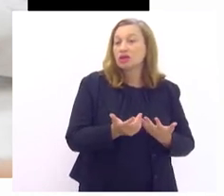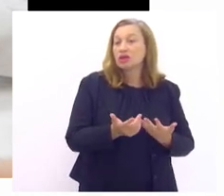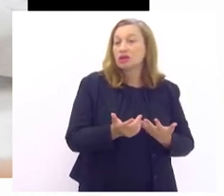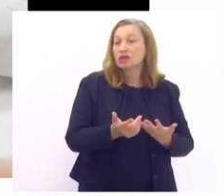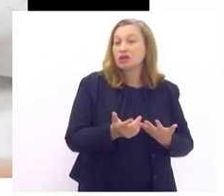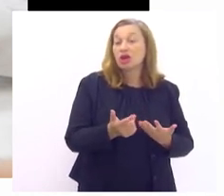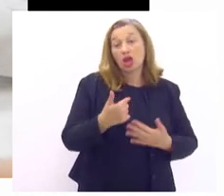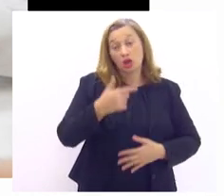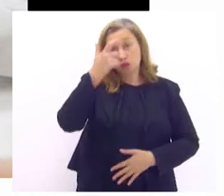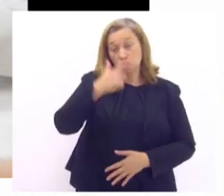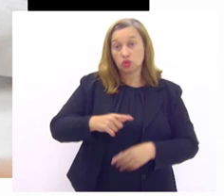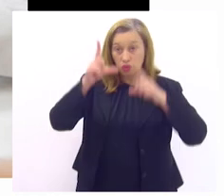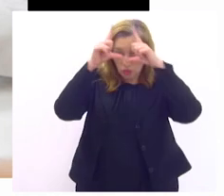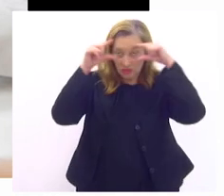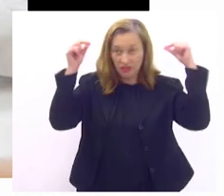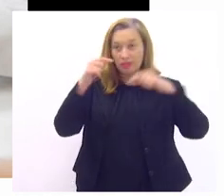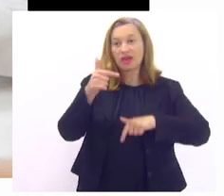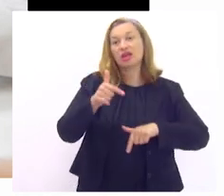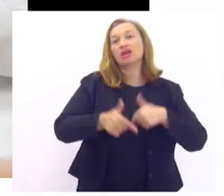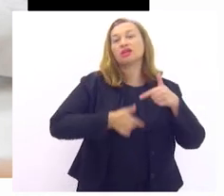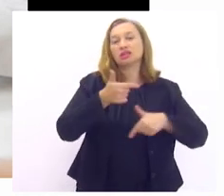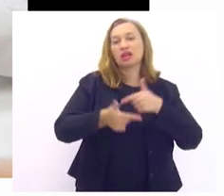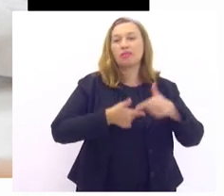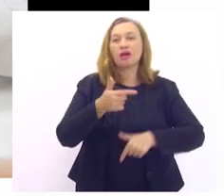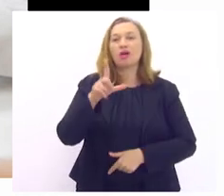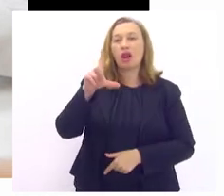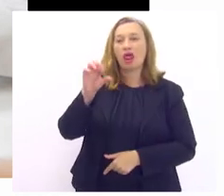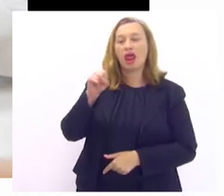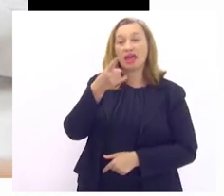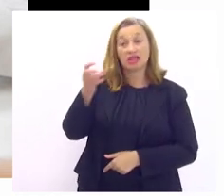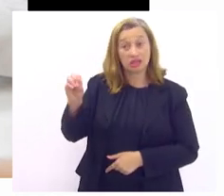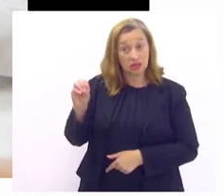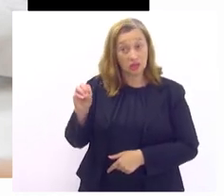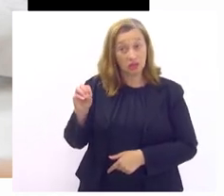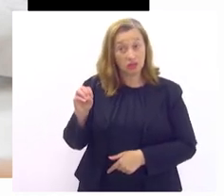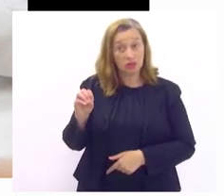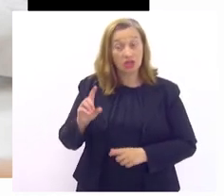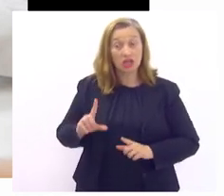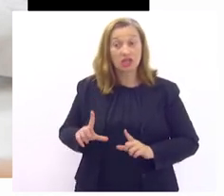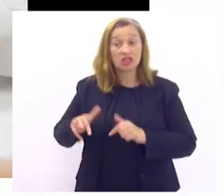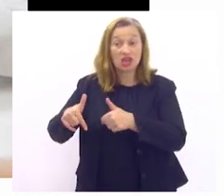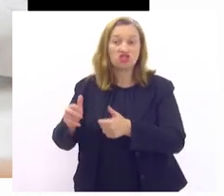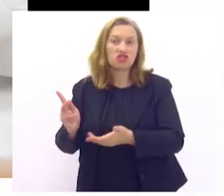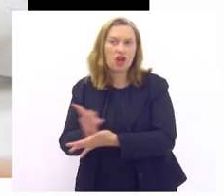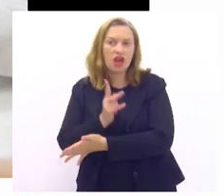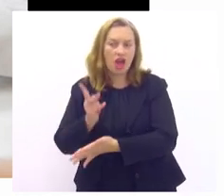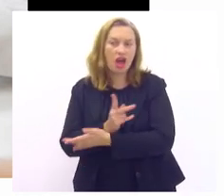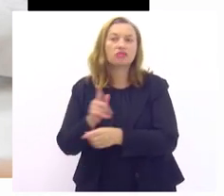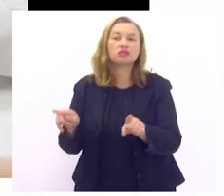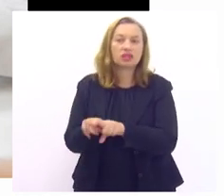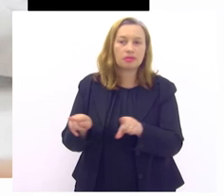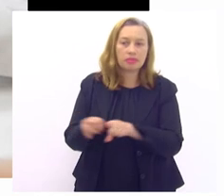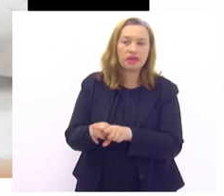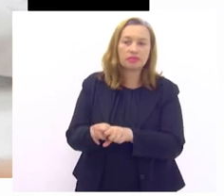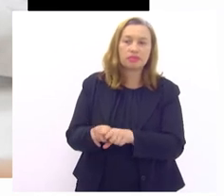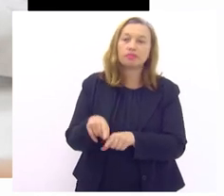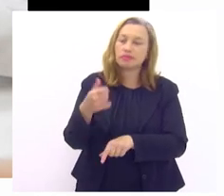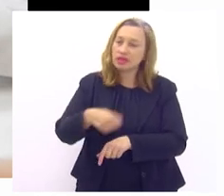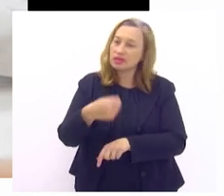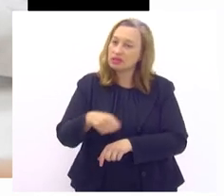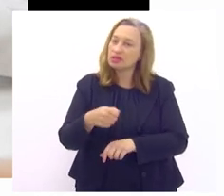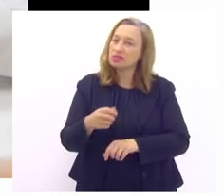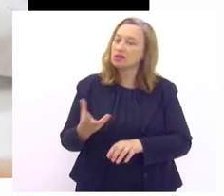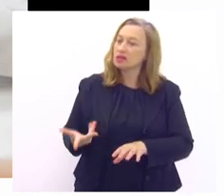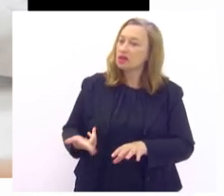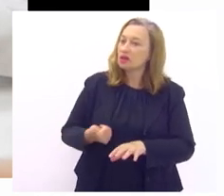eu sou enfermeira trabalho com com lesões esse gerenciamento dessa lesão ele também tem que ser de forma adequada e tem que